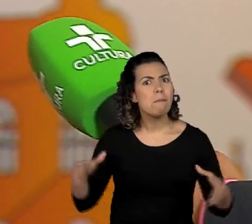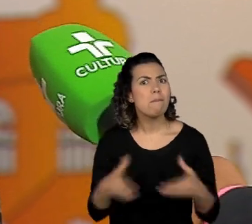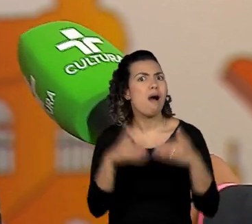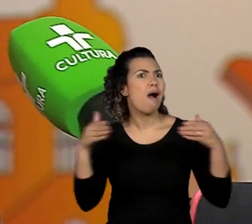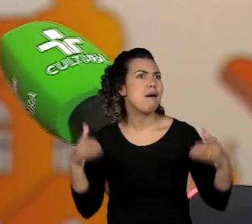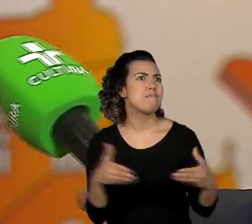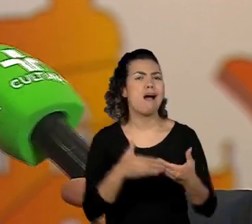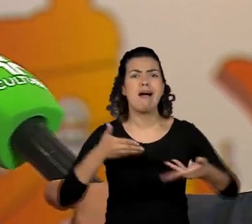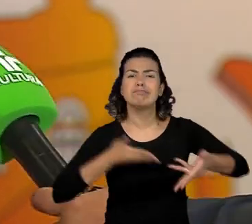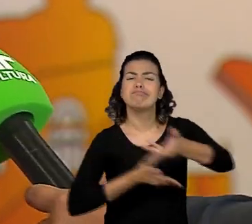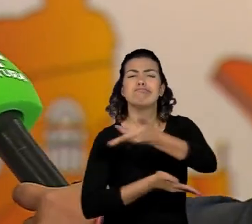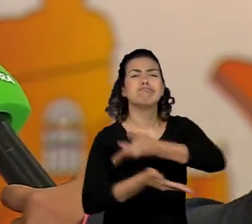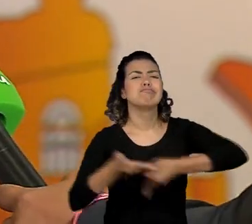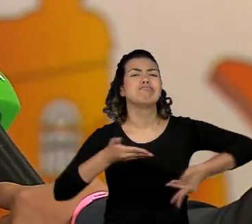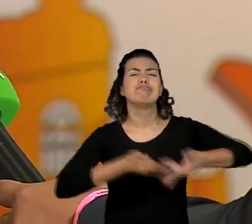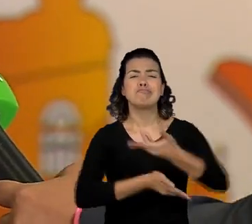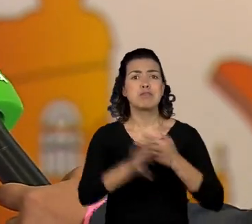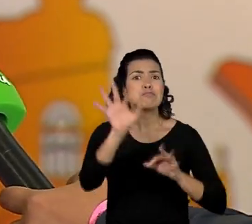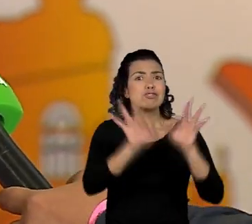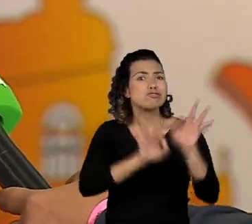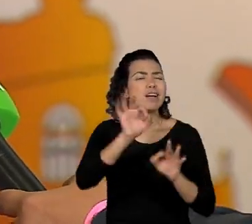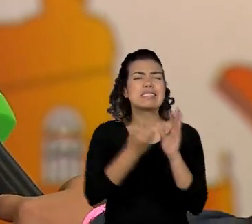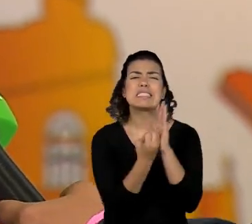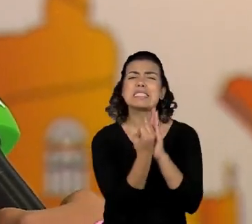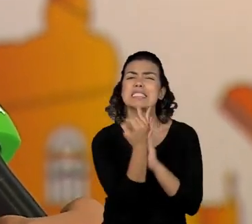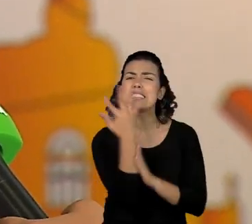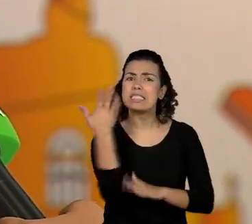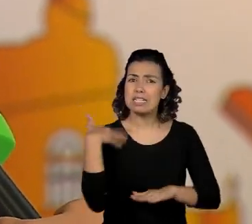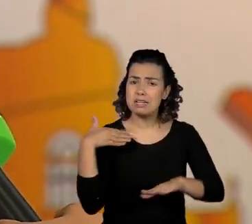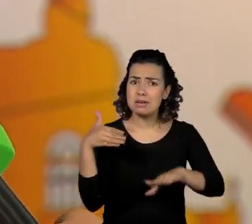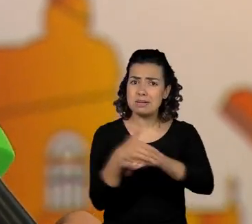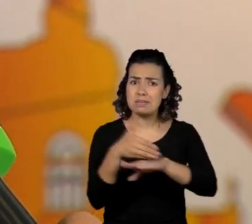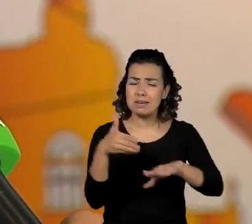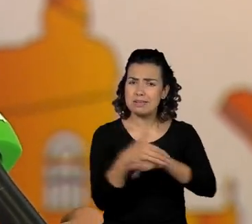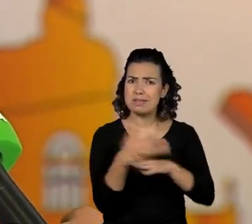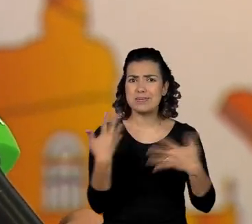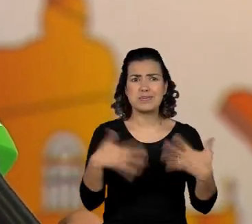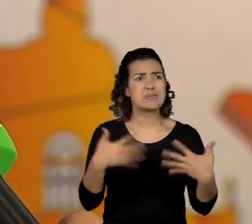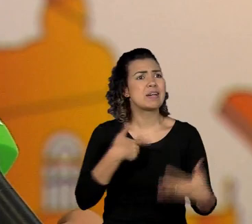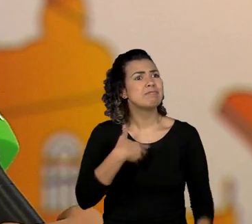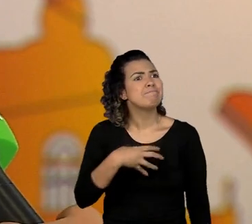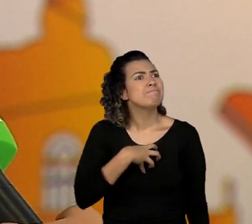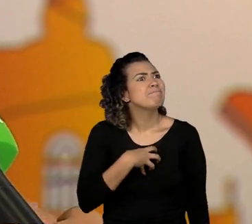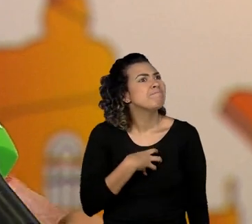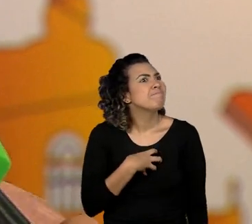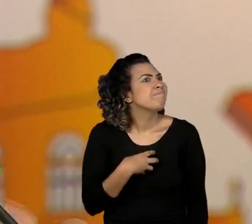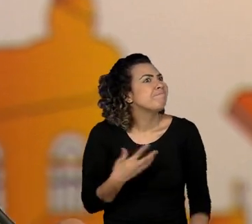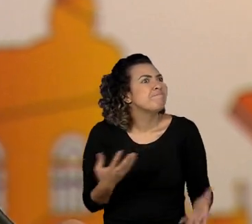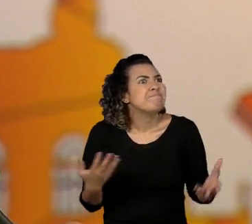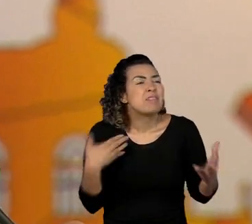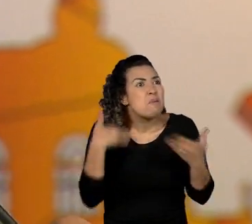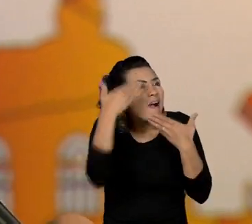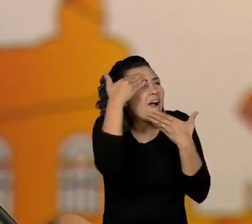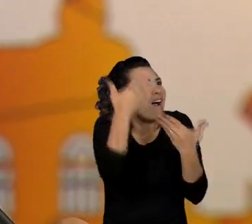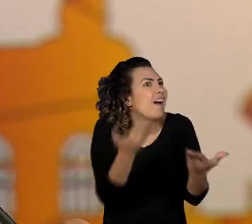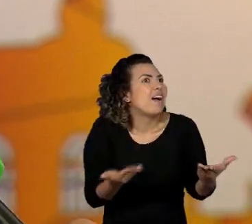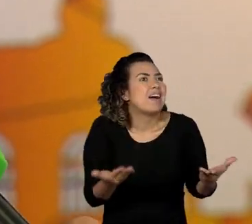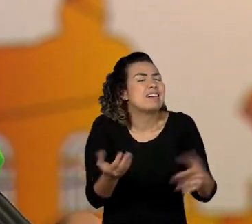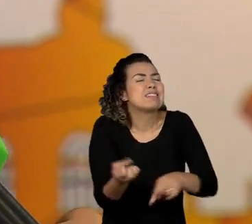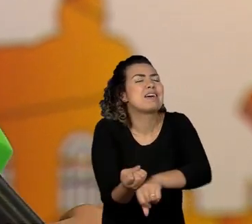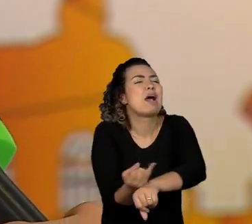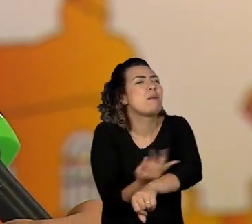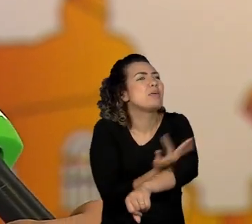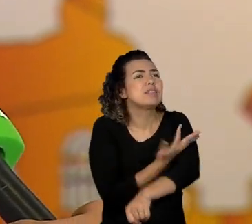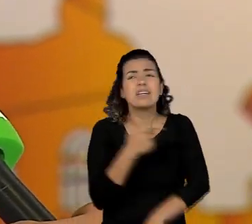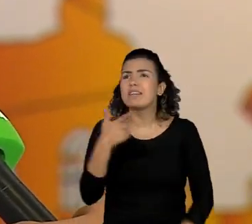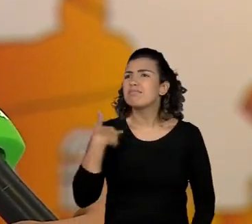projetos, né? E é muito gratificante ver o adulto, aquele que não teve